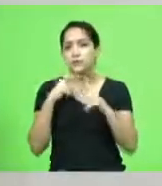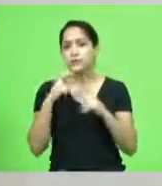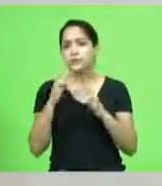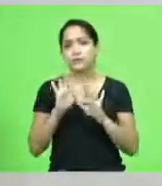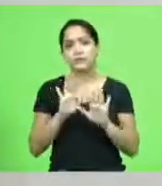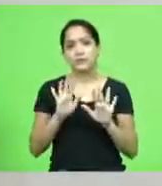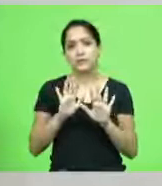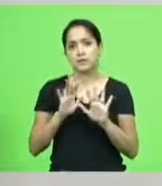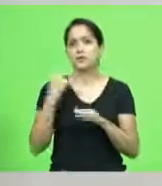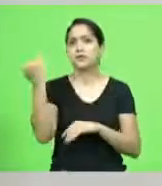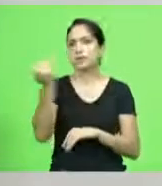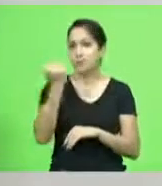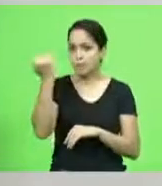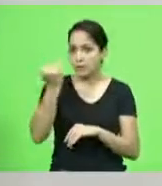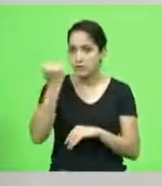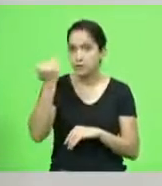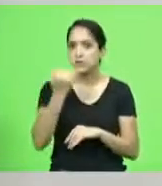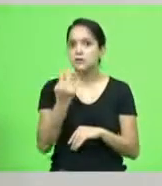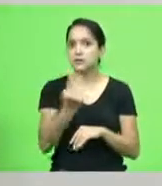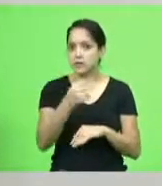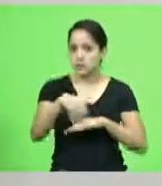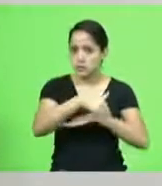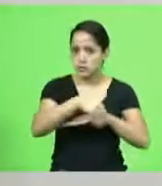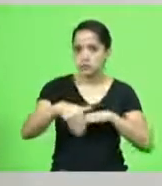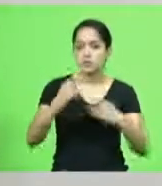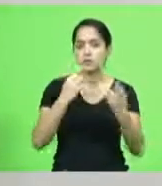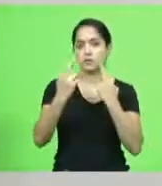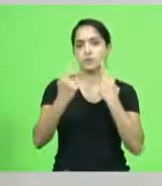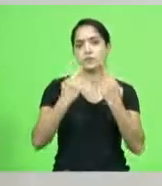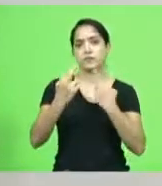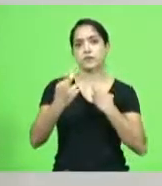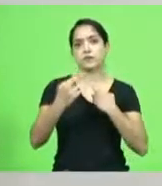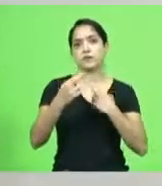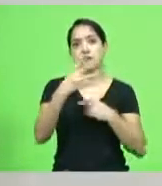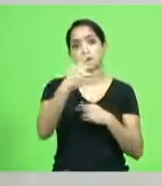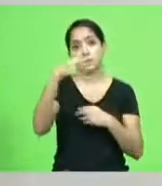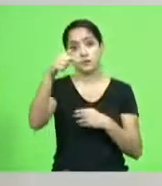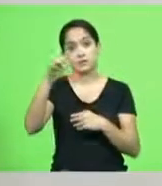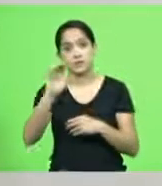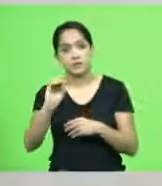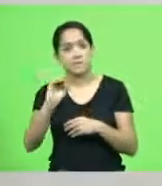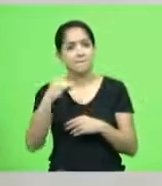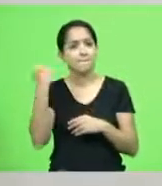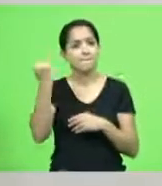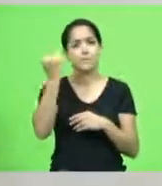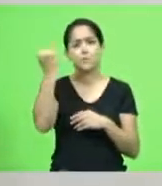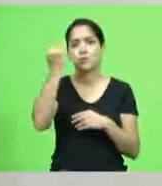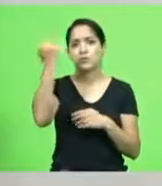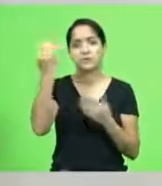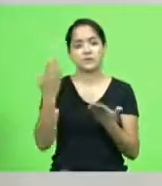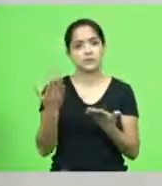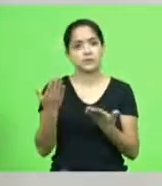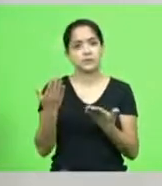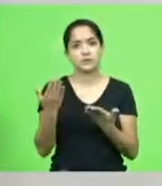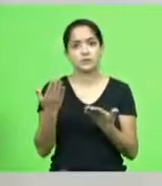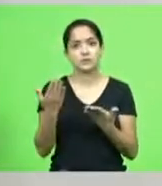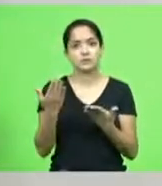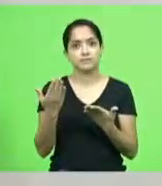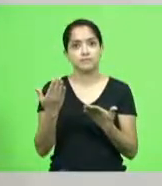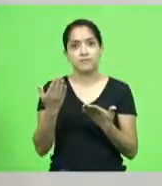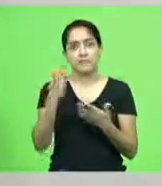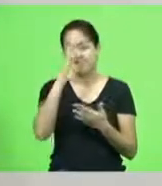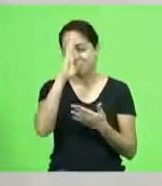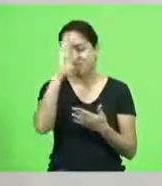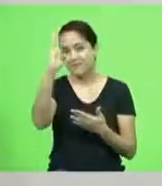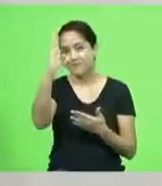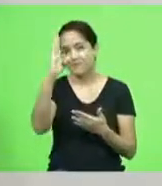importância dessas duas rodovias para Santa Catarina a 470 é fundamental a duplicação de 470 é fundamental